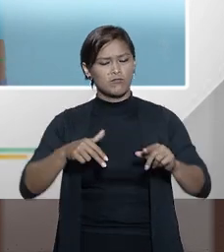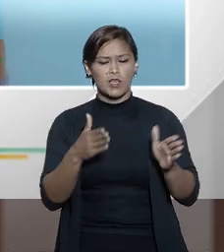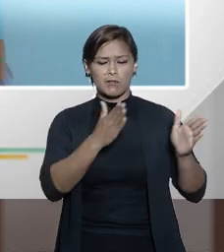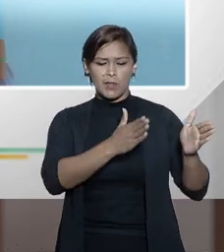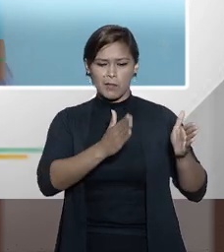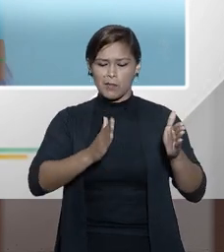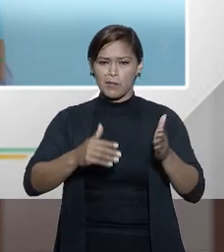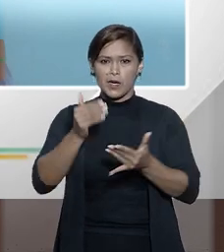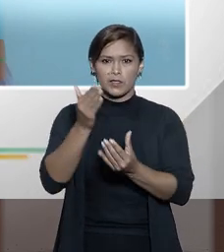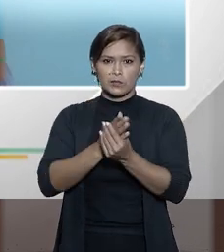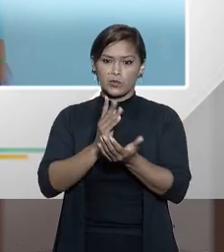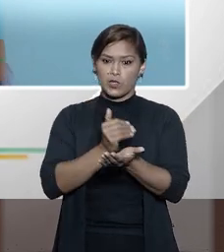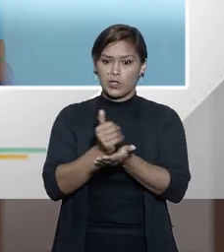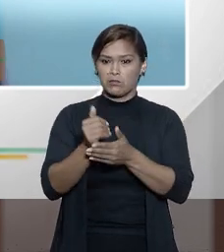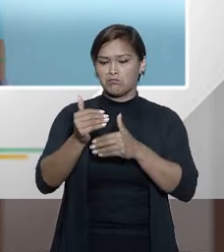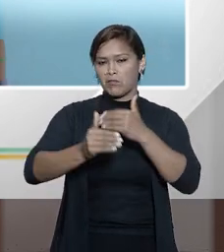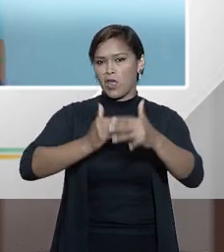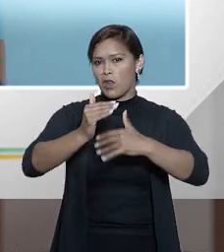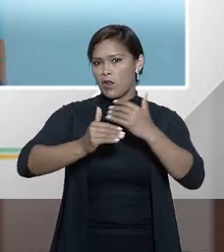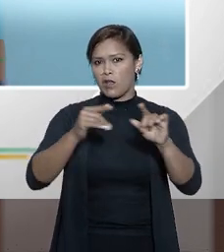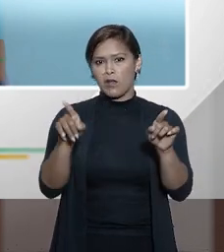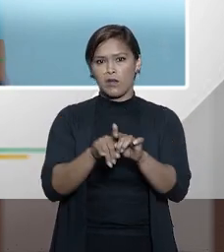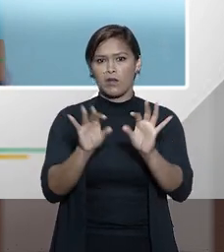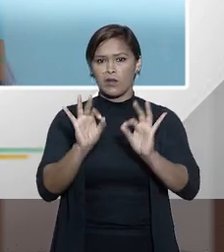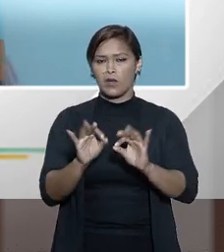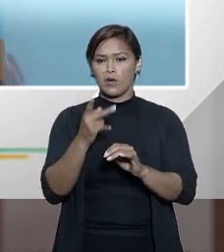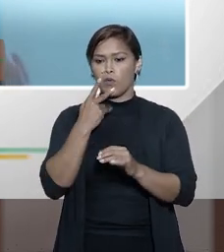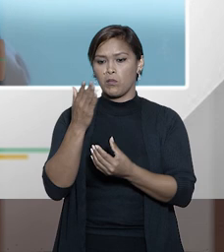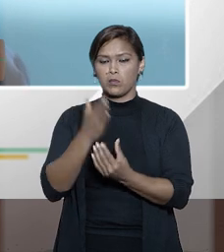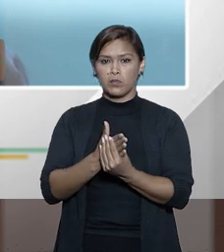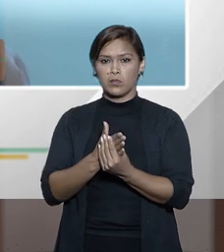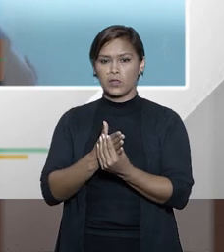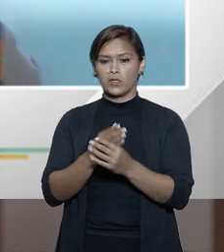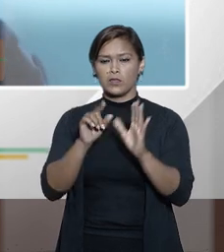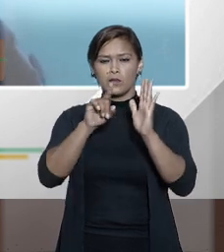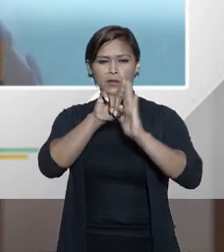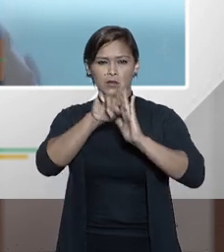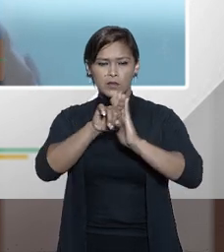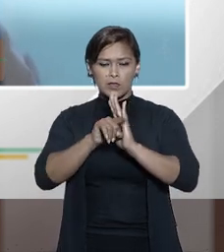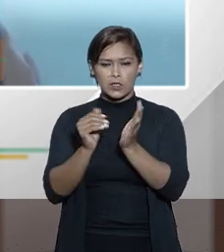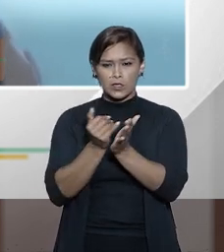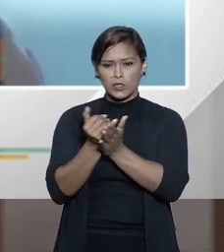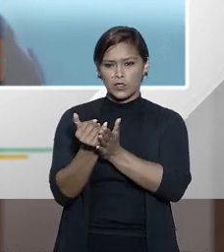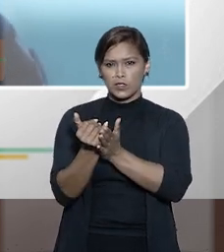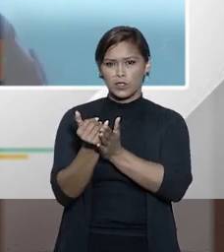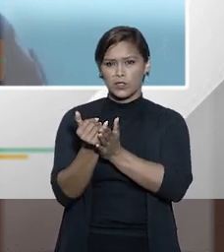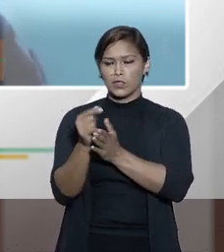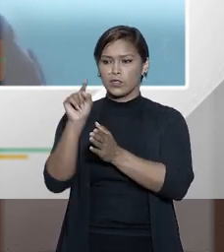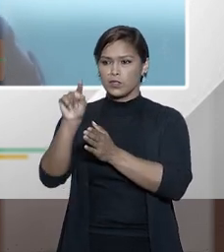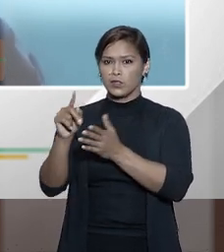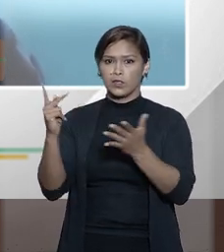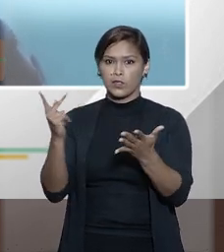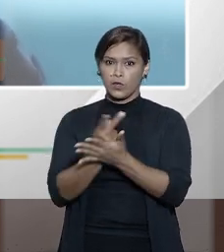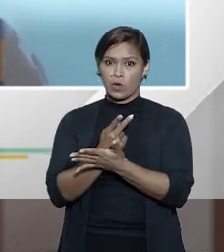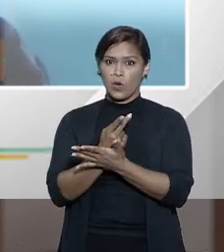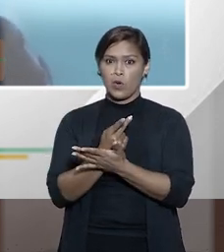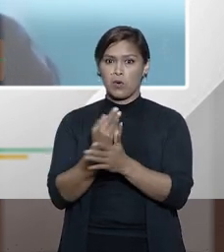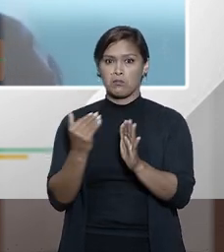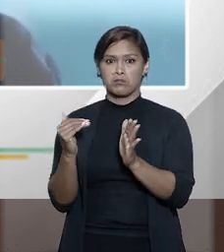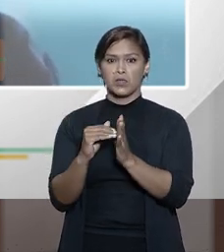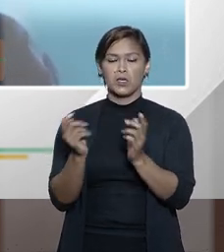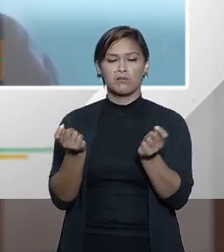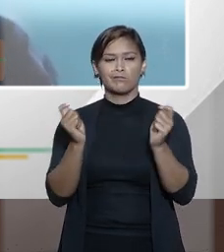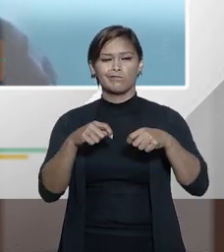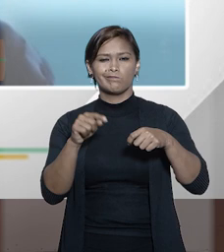estágios do processo né de modo que um processo uma investigação iniciada lá ou até em uma